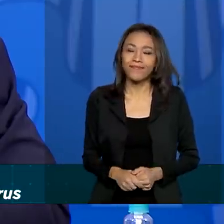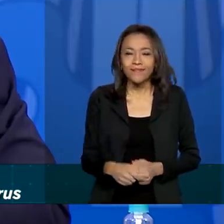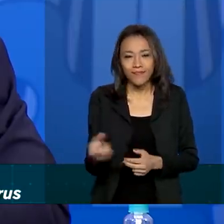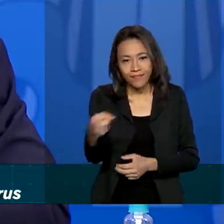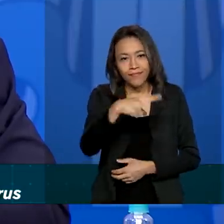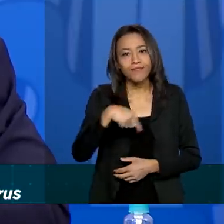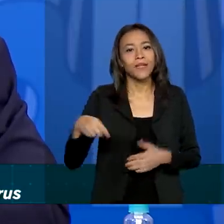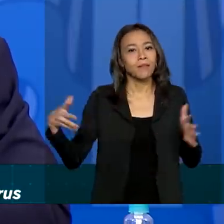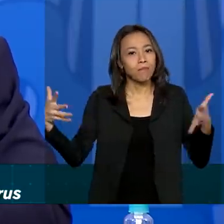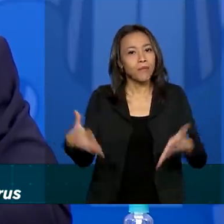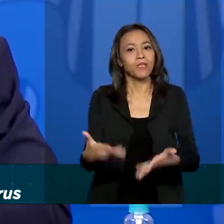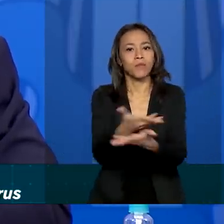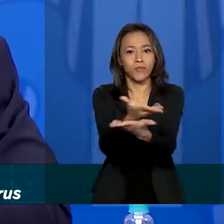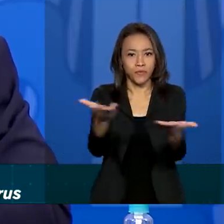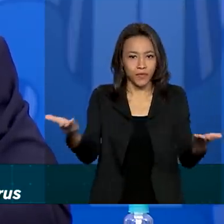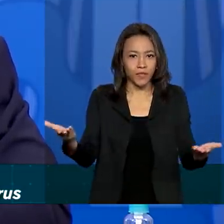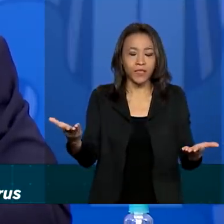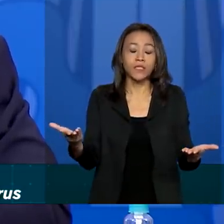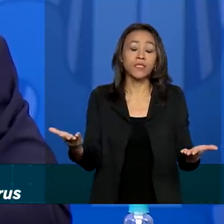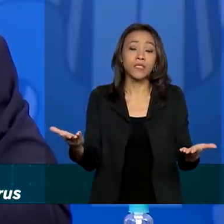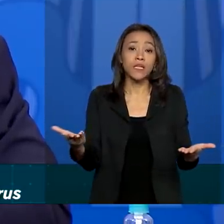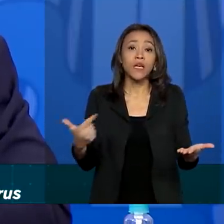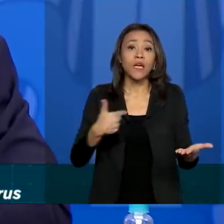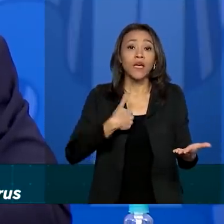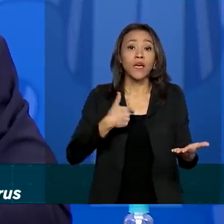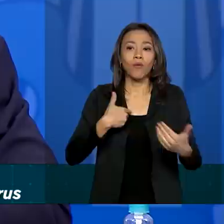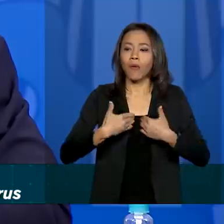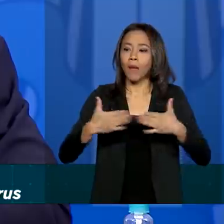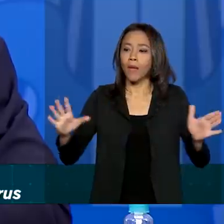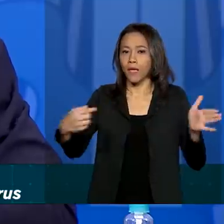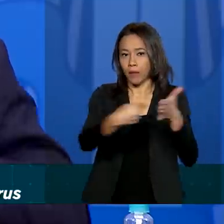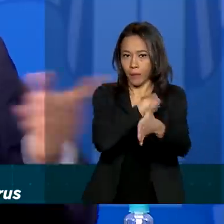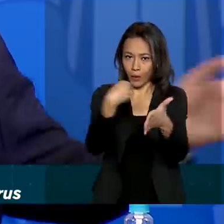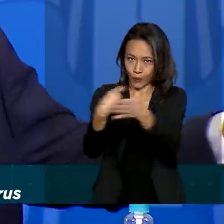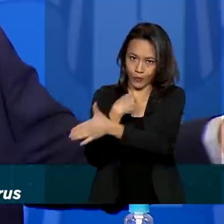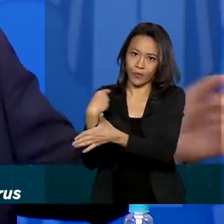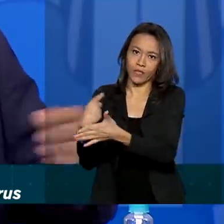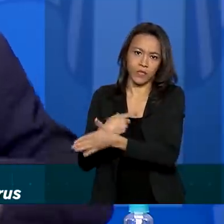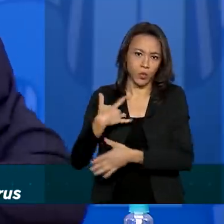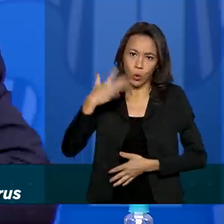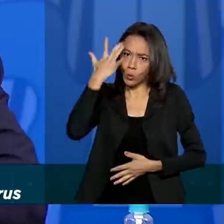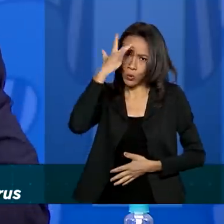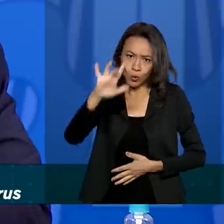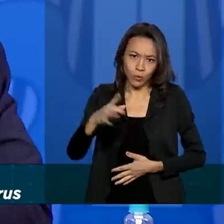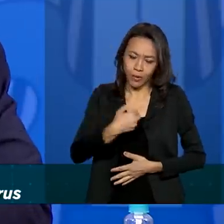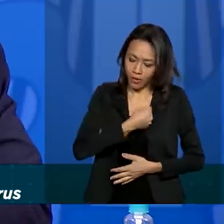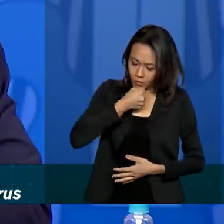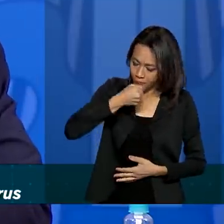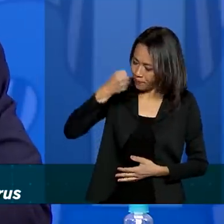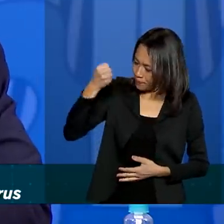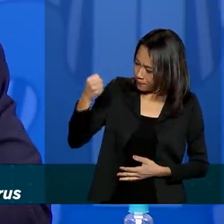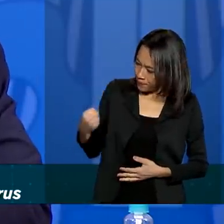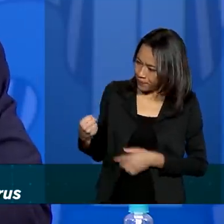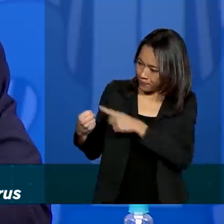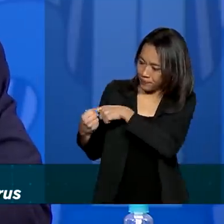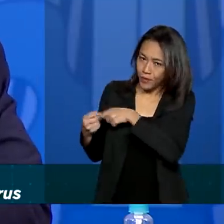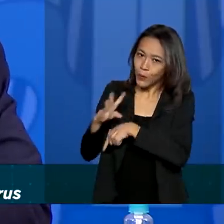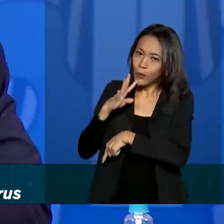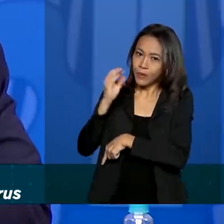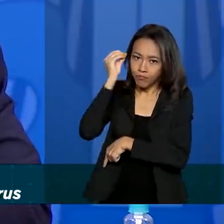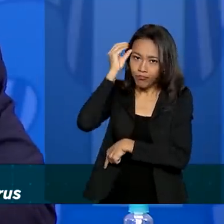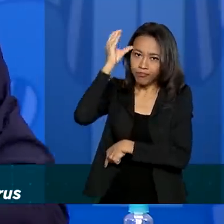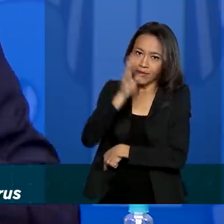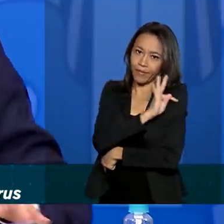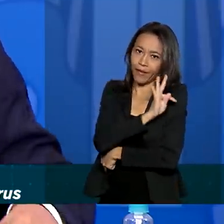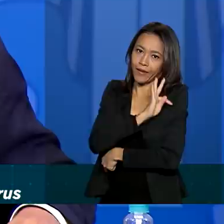participação de todos vocês, eu fico aberto a perguntas aqui, o que eu não souber eu passo para ele aqui na parte técnica da